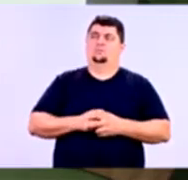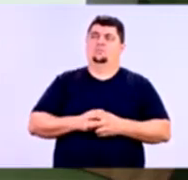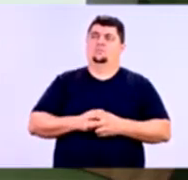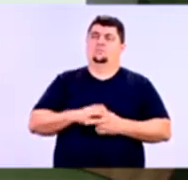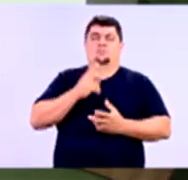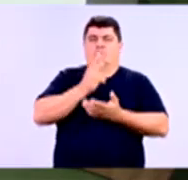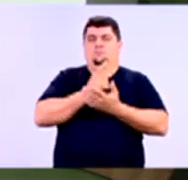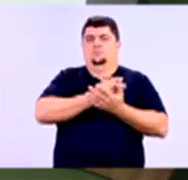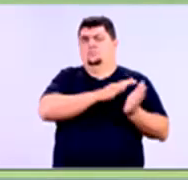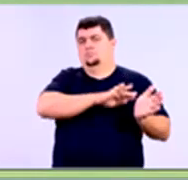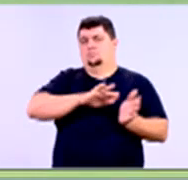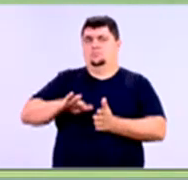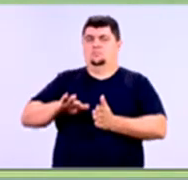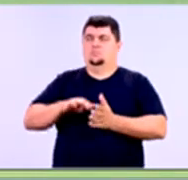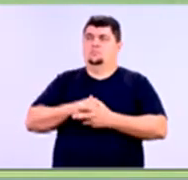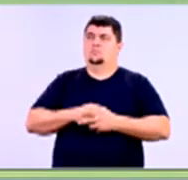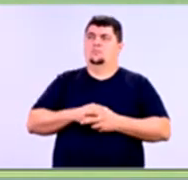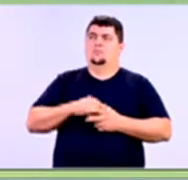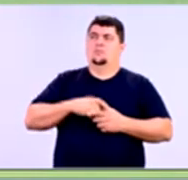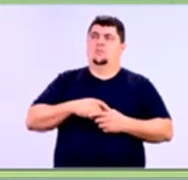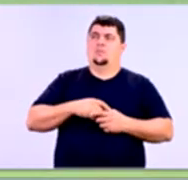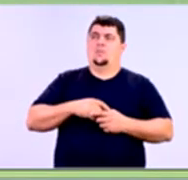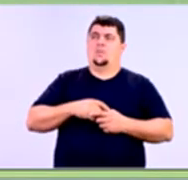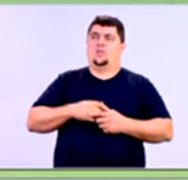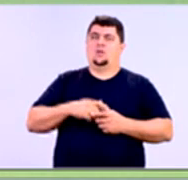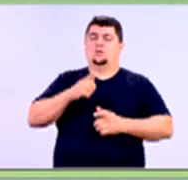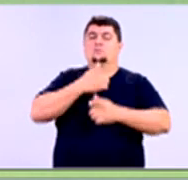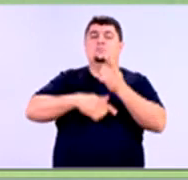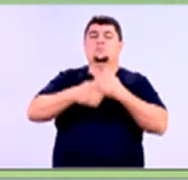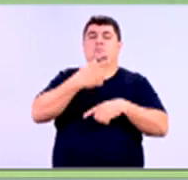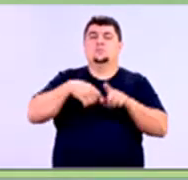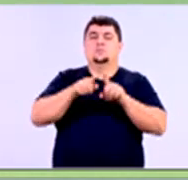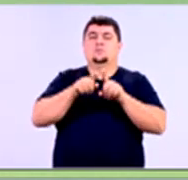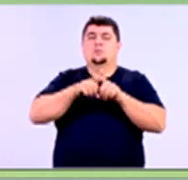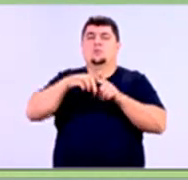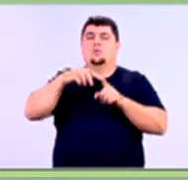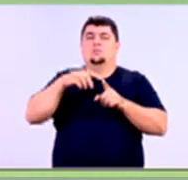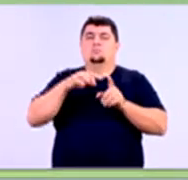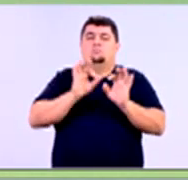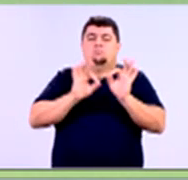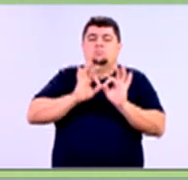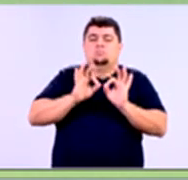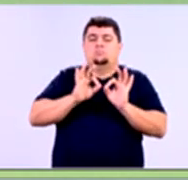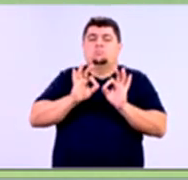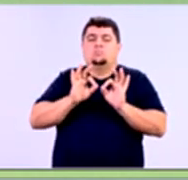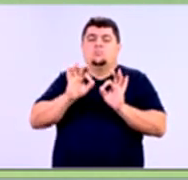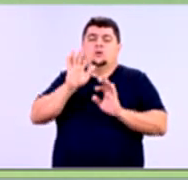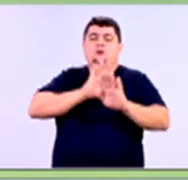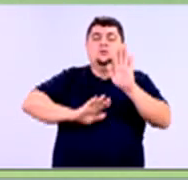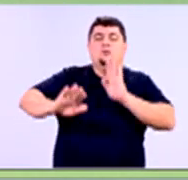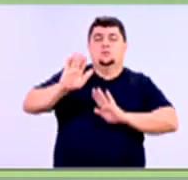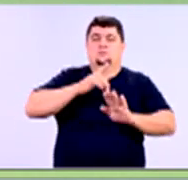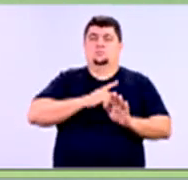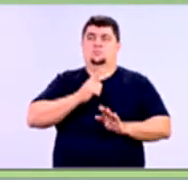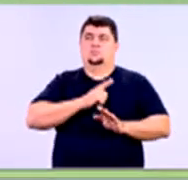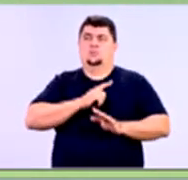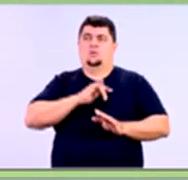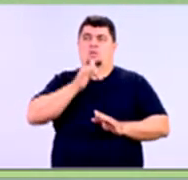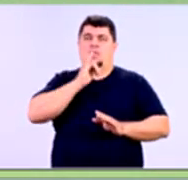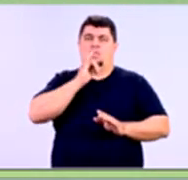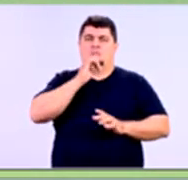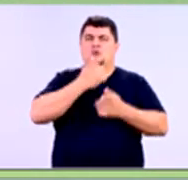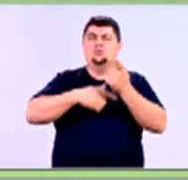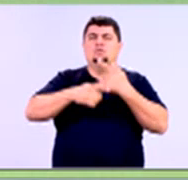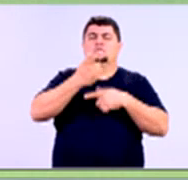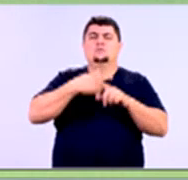prosseguimento, então. Falando, então, de gestão e mensuração de risco. Quando a gente vai fazer gestão e